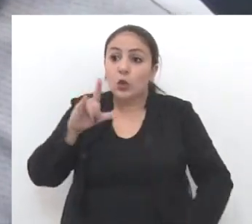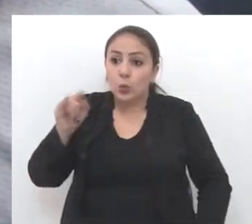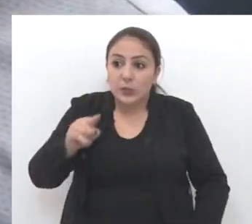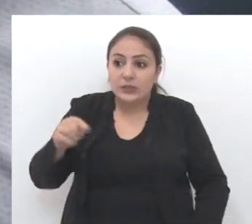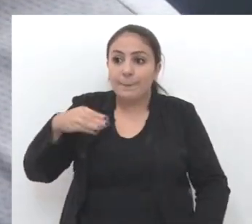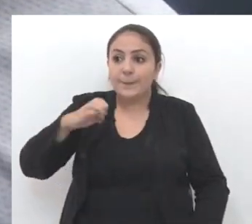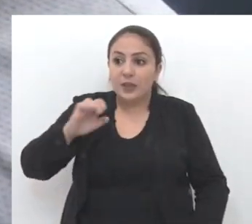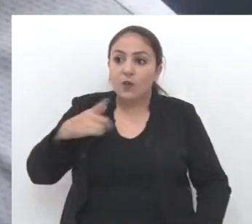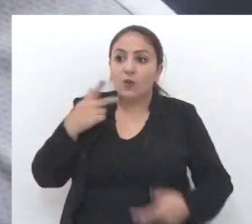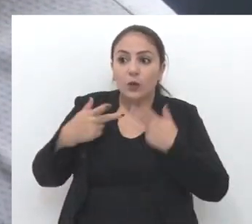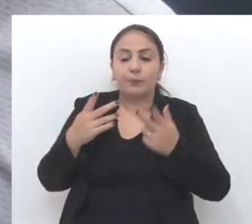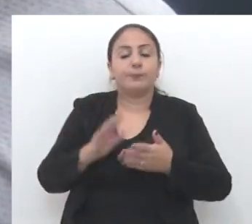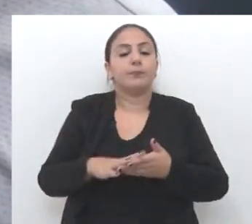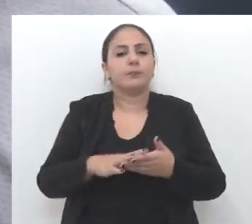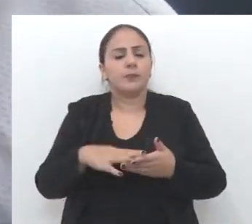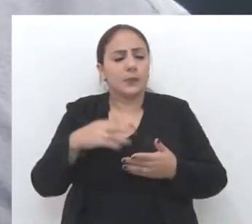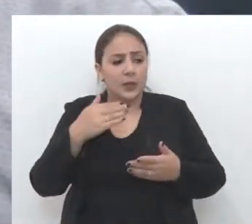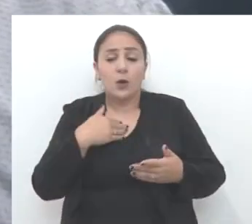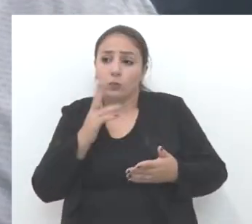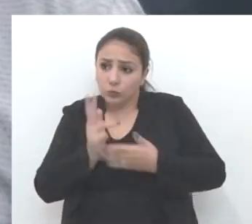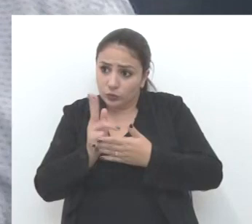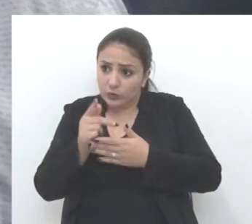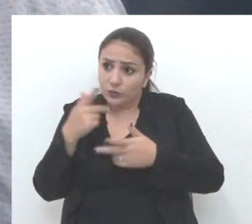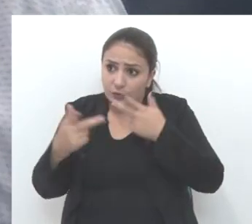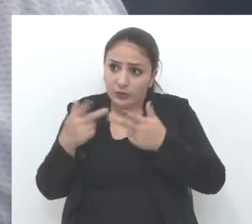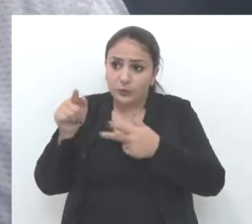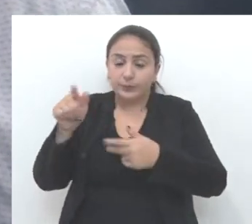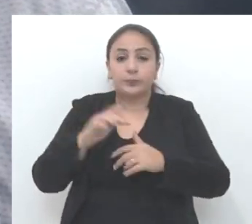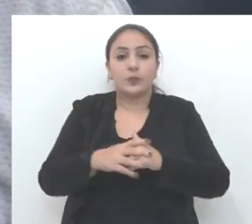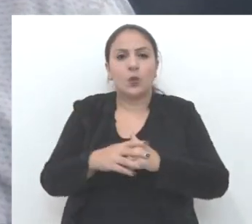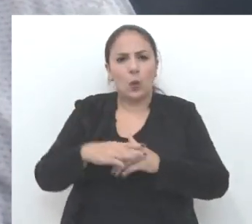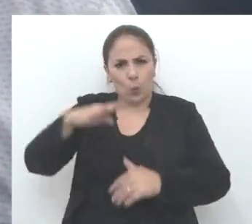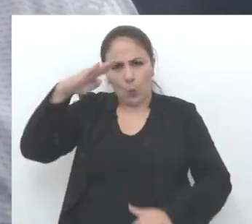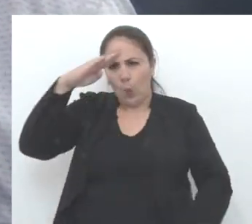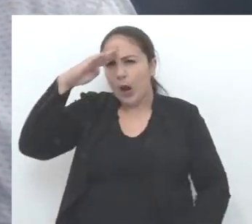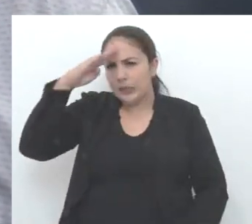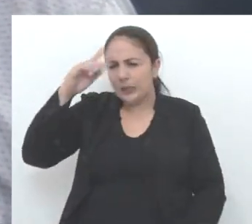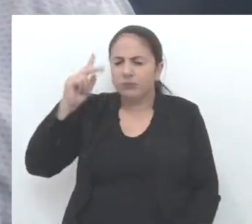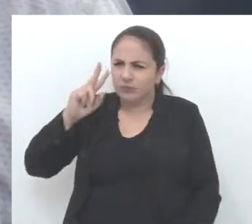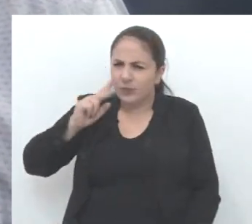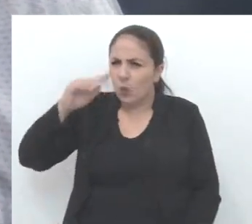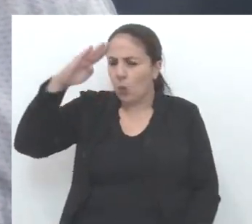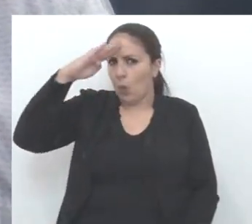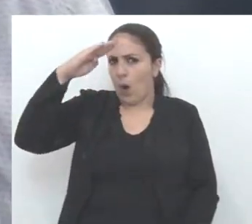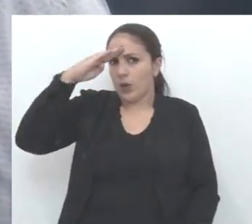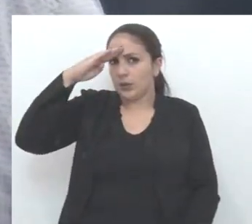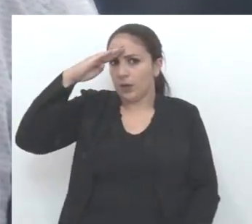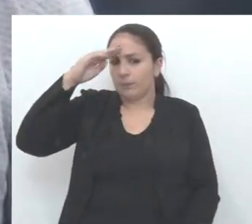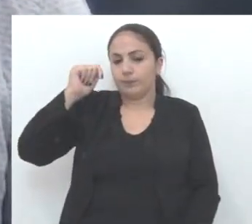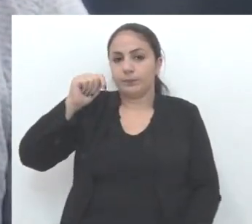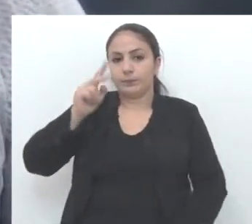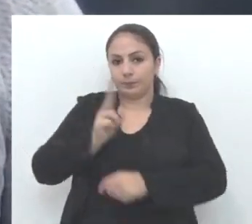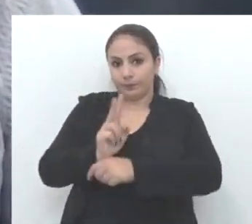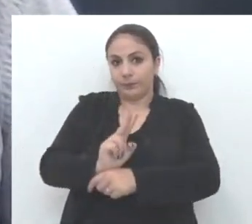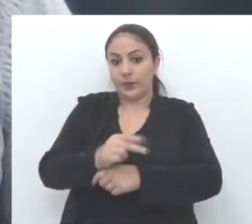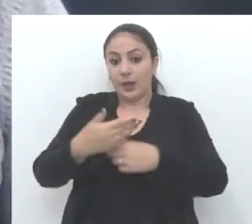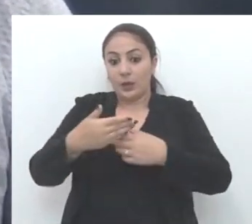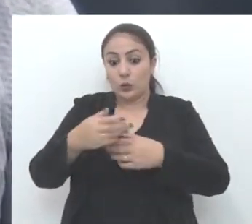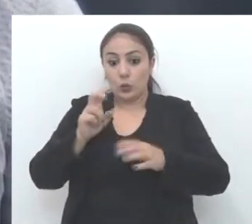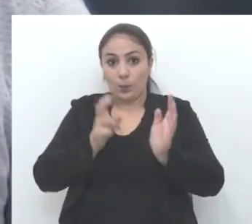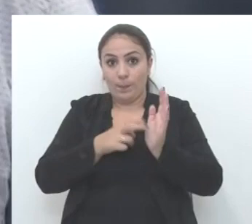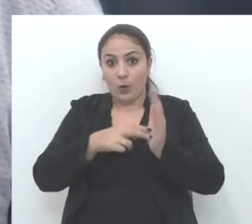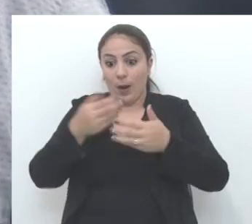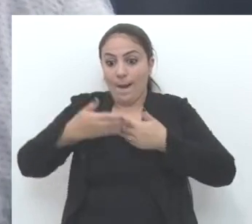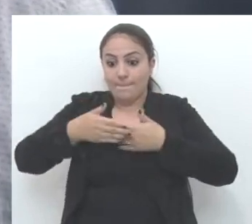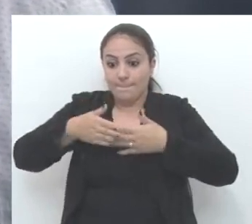Dando sequência ao que a vossa excelência falou, que quando o guardinha lá, o guarda, o vigilante lá do banco, abriu a